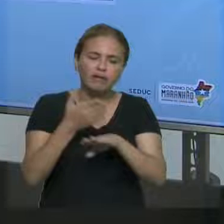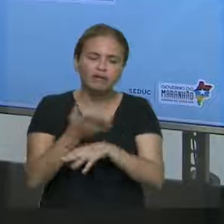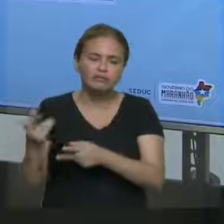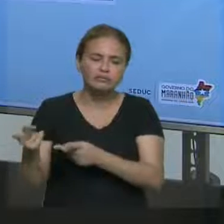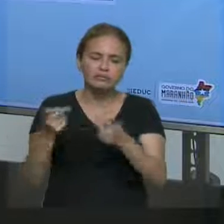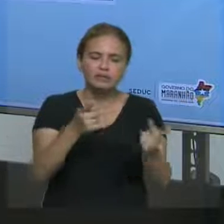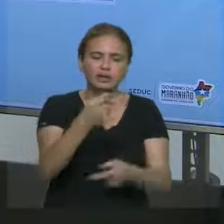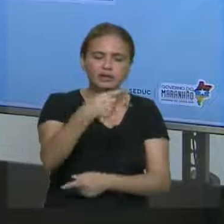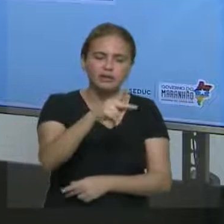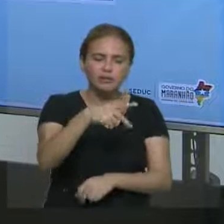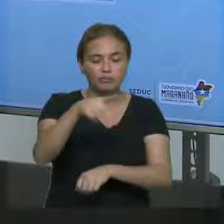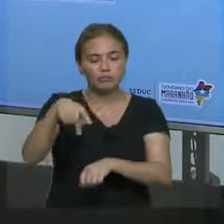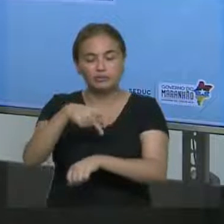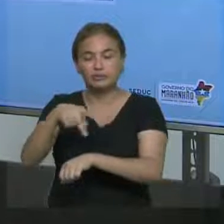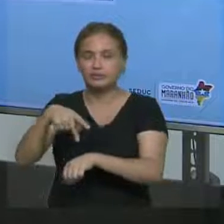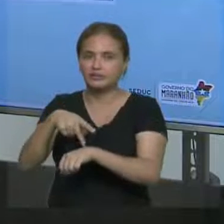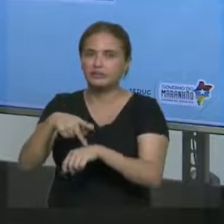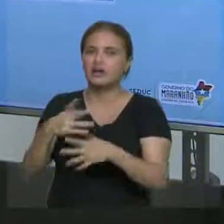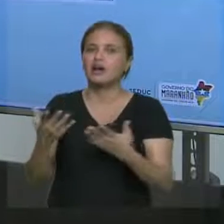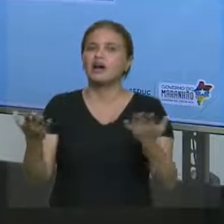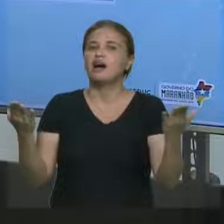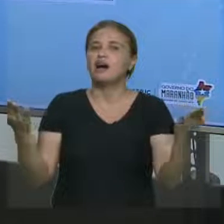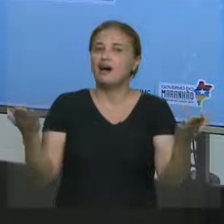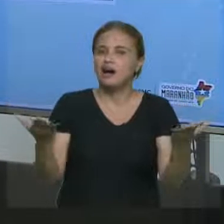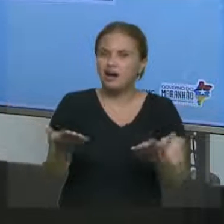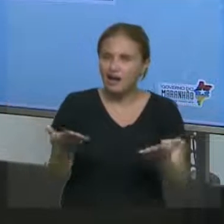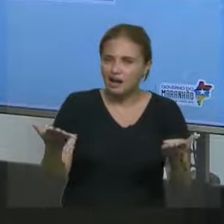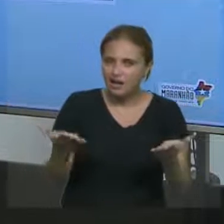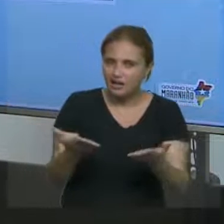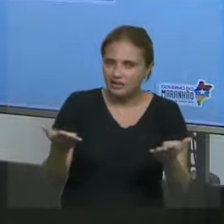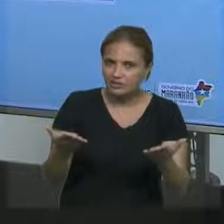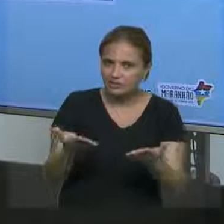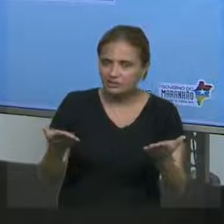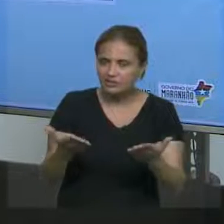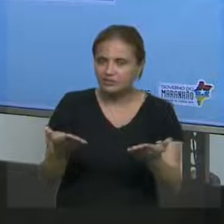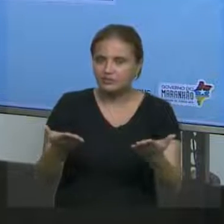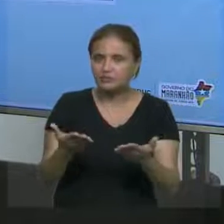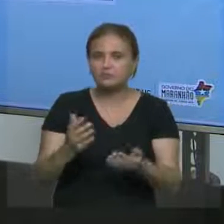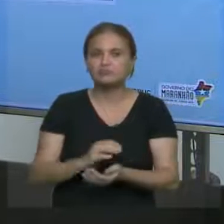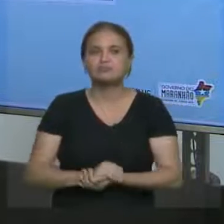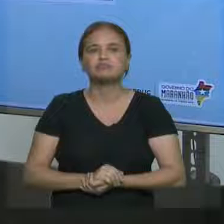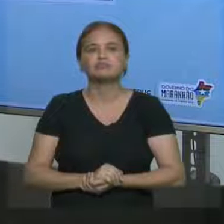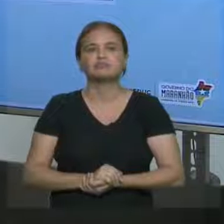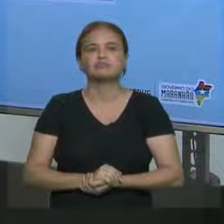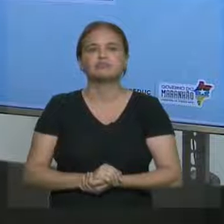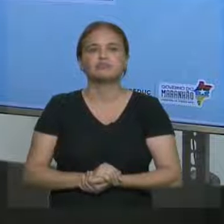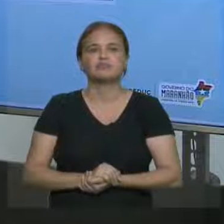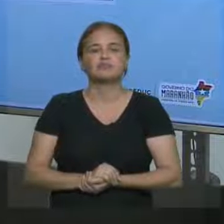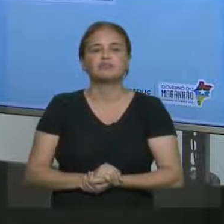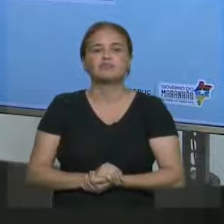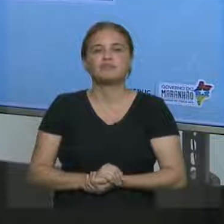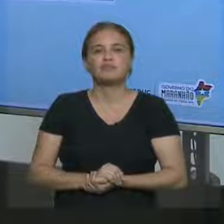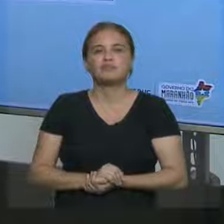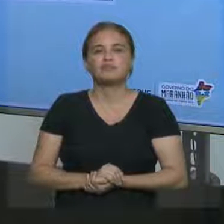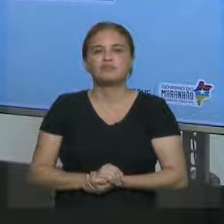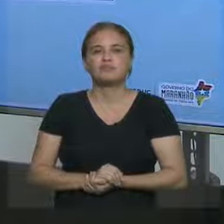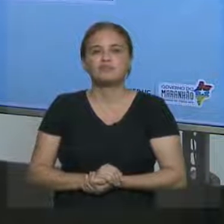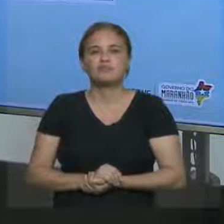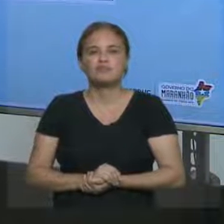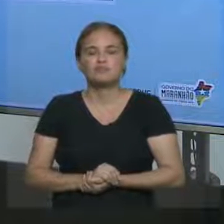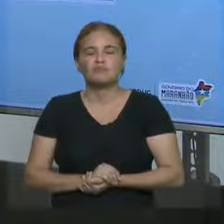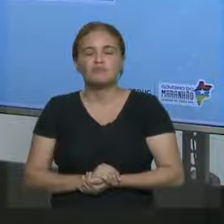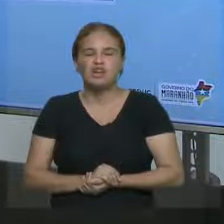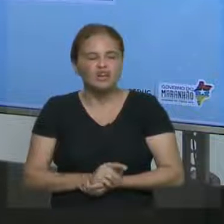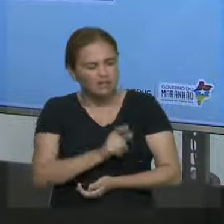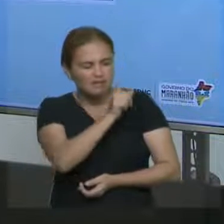Let us see, I'm tall. Olha só, aquela aula de to be, adjetivos, I'm tall, medium weight. Então, a pessoa é de peso